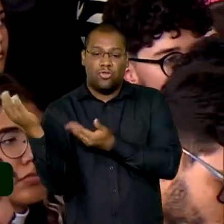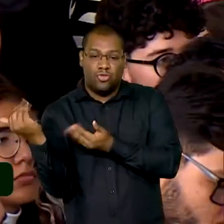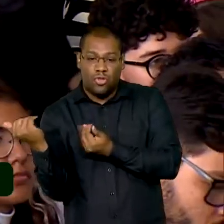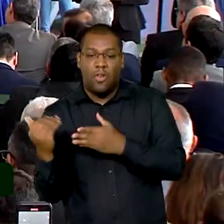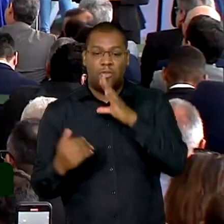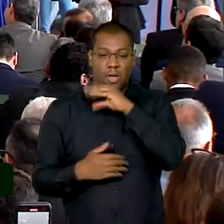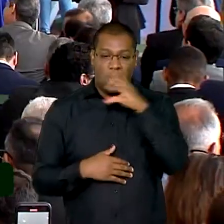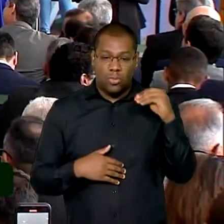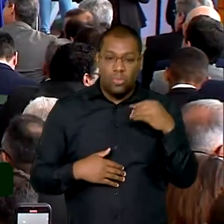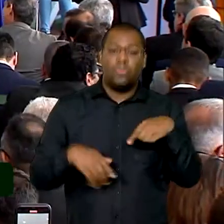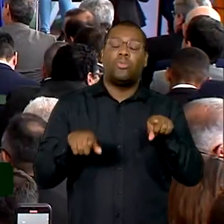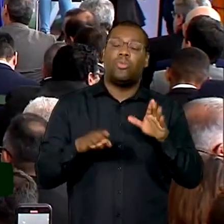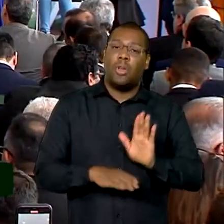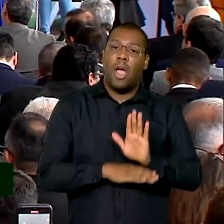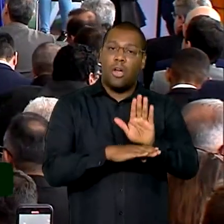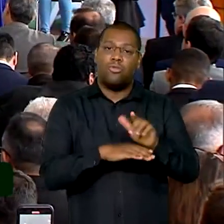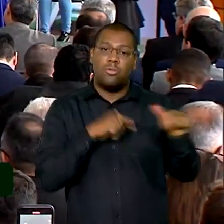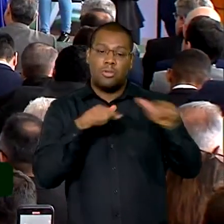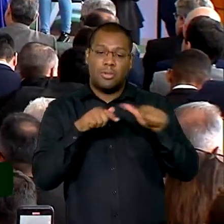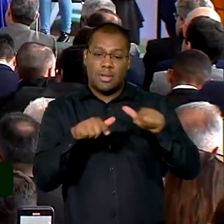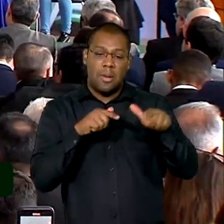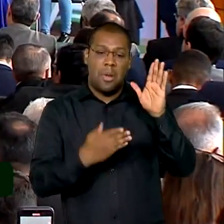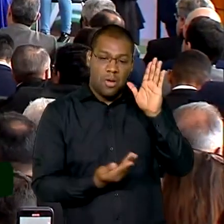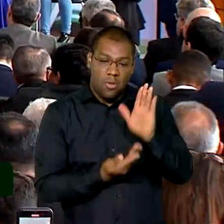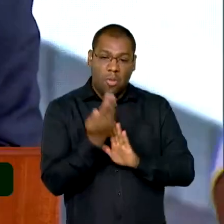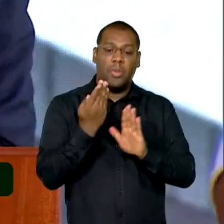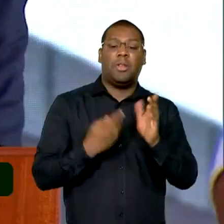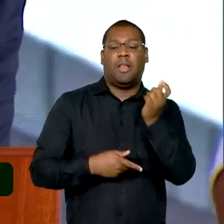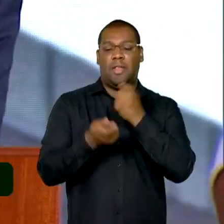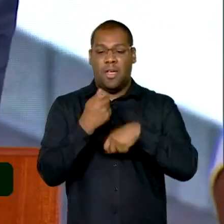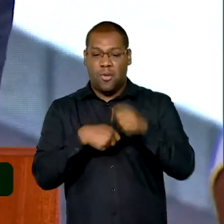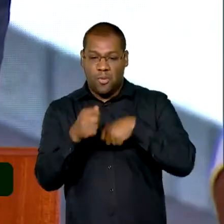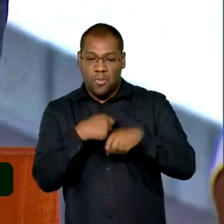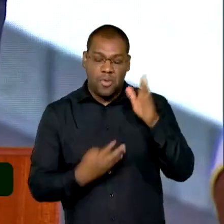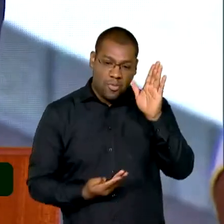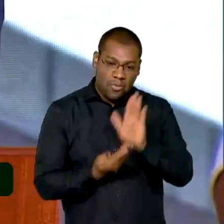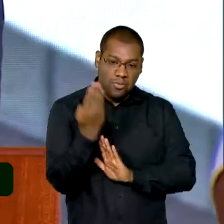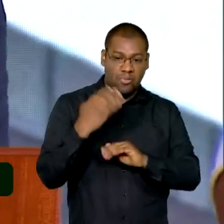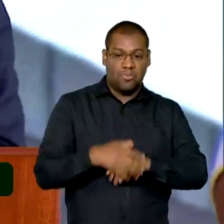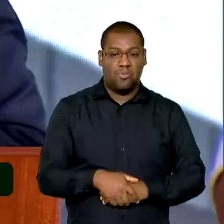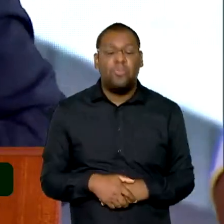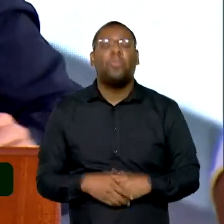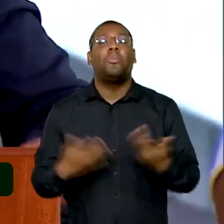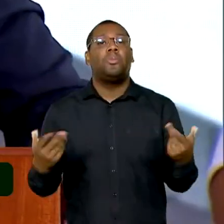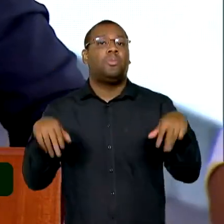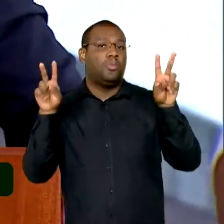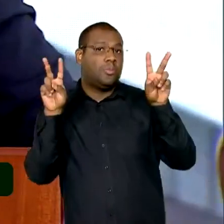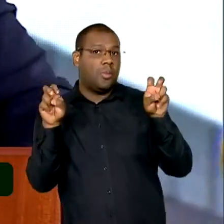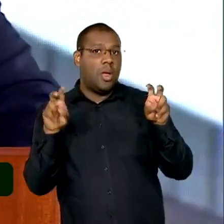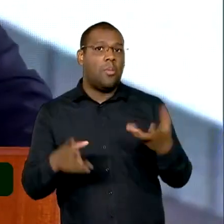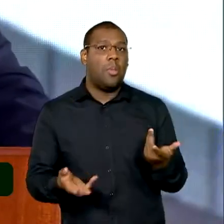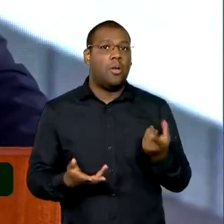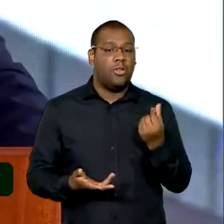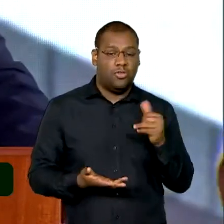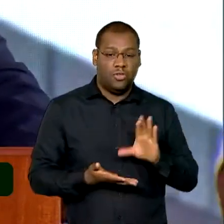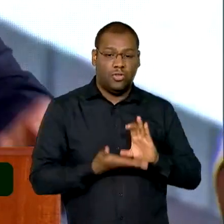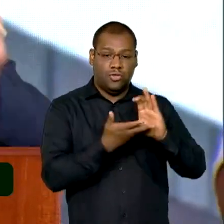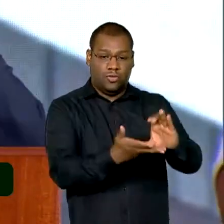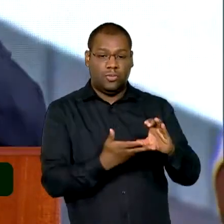além de ajudar na geração de emprego e renda para o país. Quando a gente fala em investimento e educação,